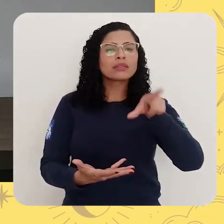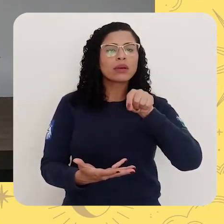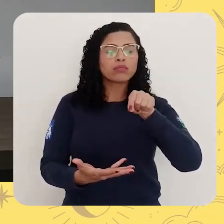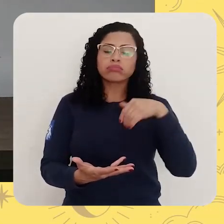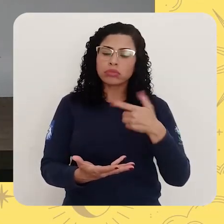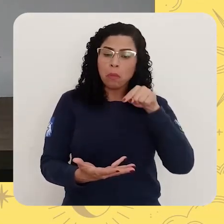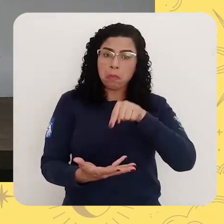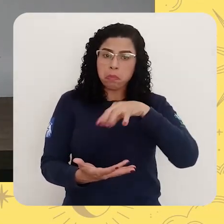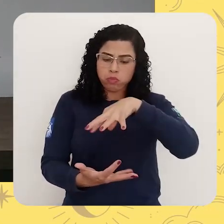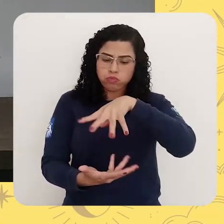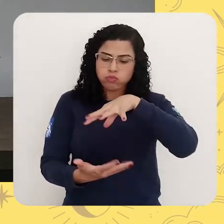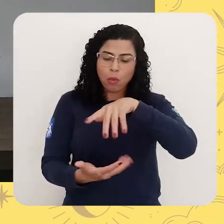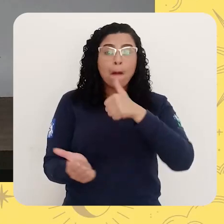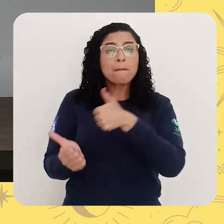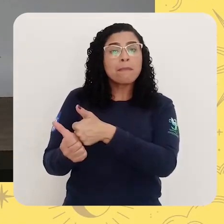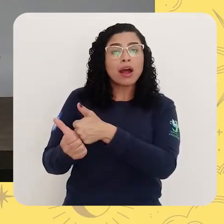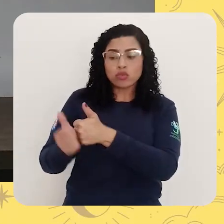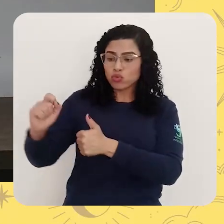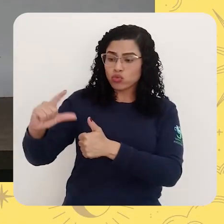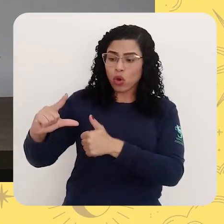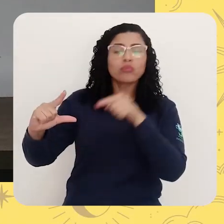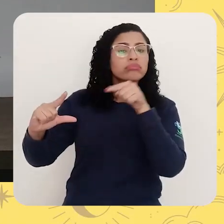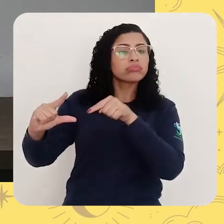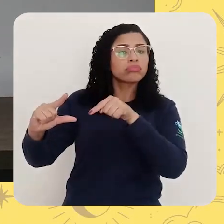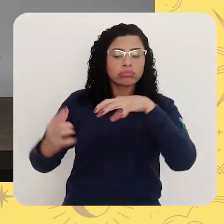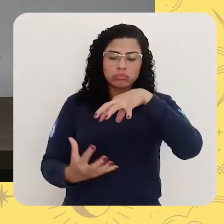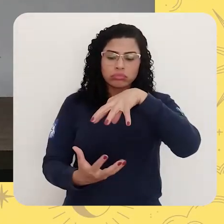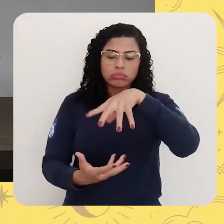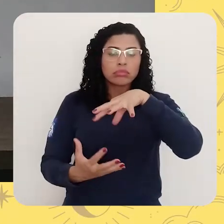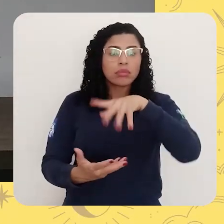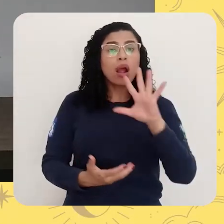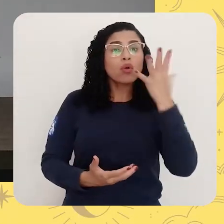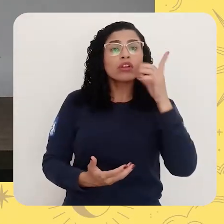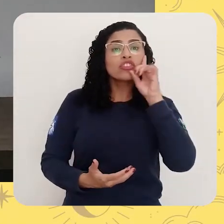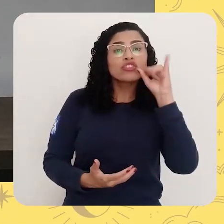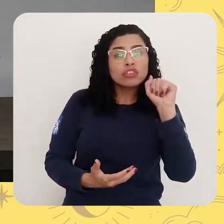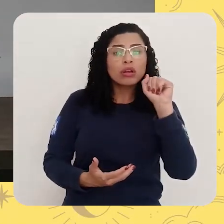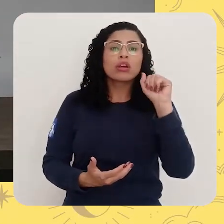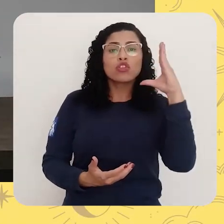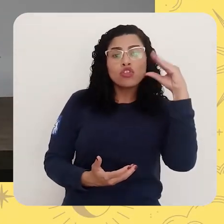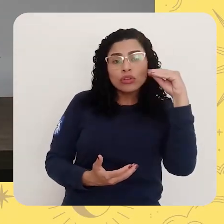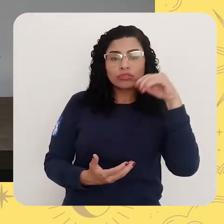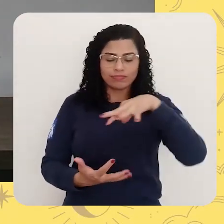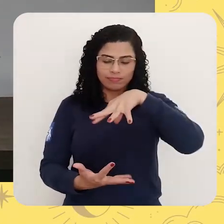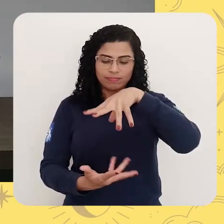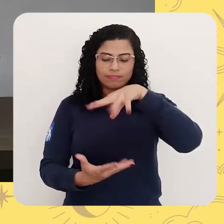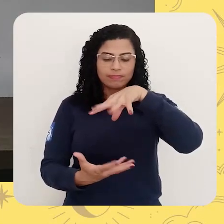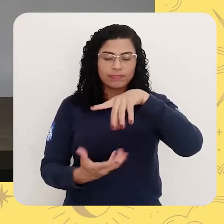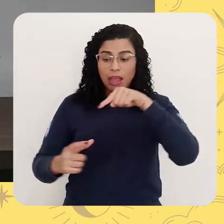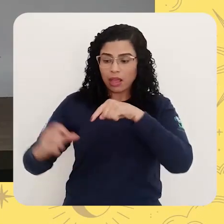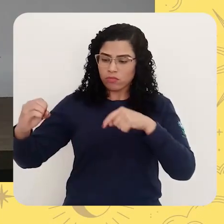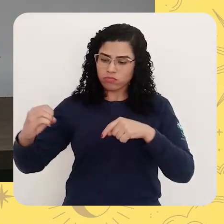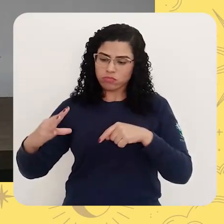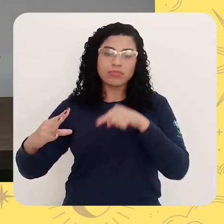como a Terra está próxima ao Sol, quando ela realiza esse movimento, é que acontecem os dias e as noites. Na parte do planeta